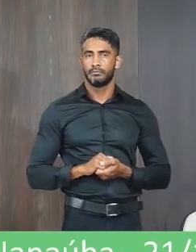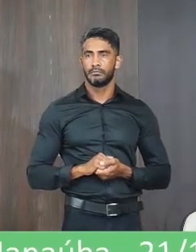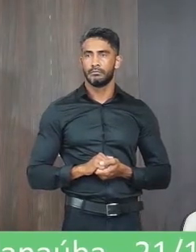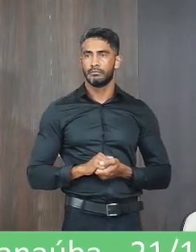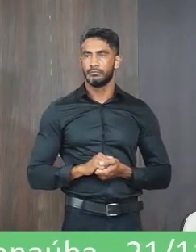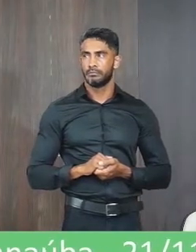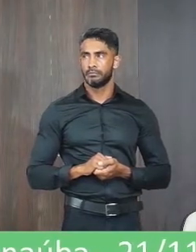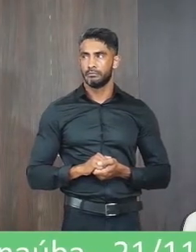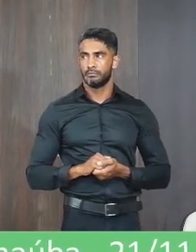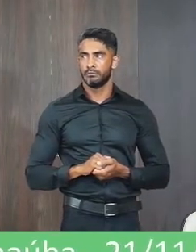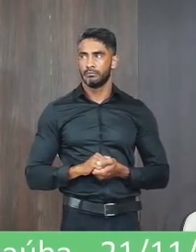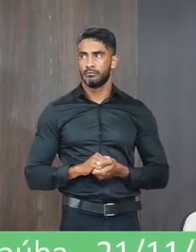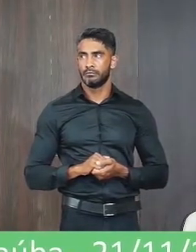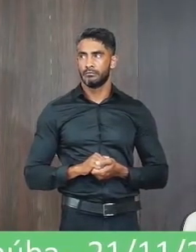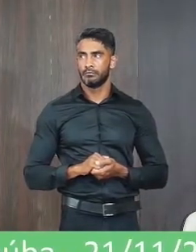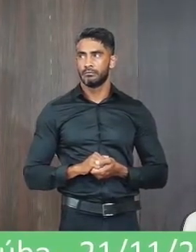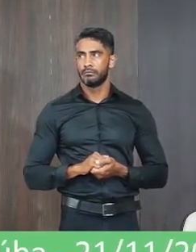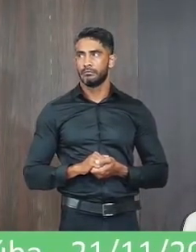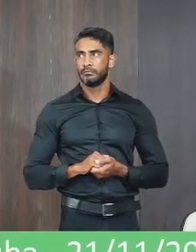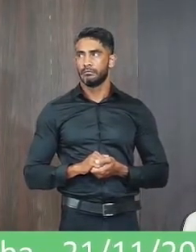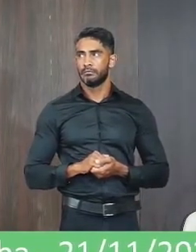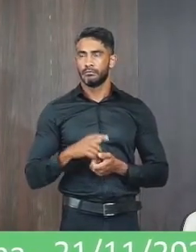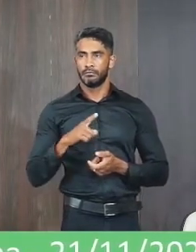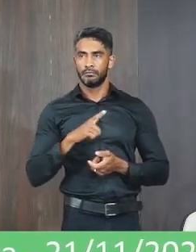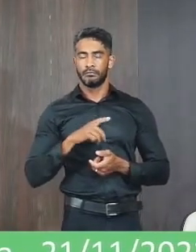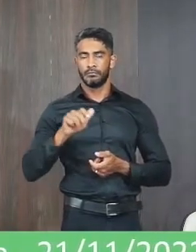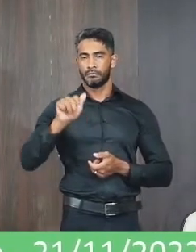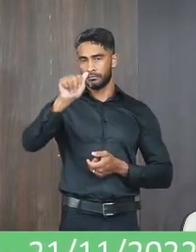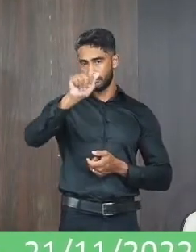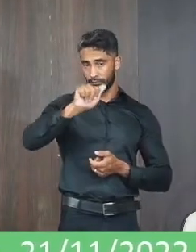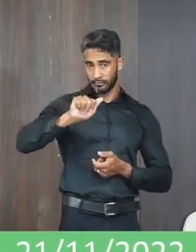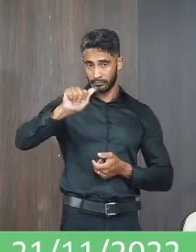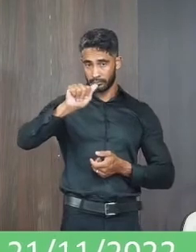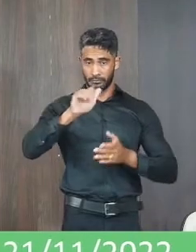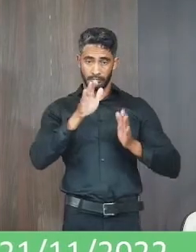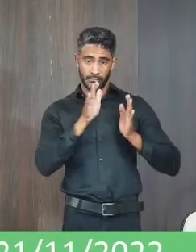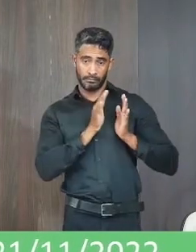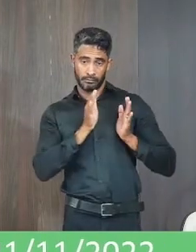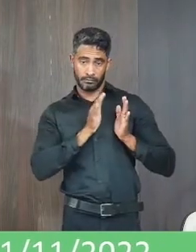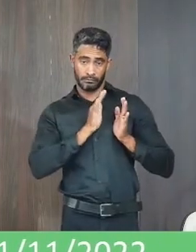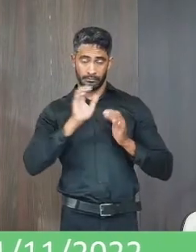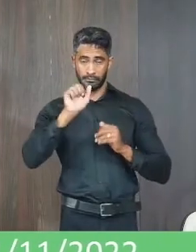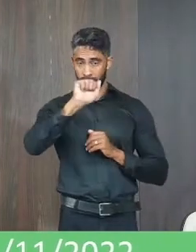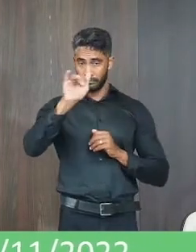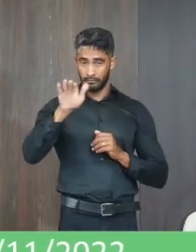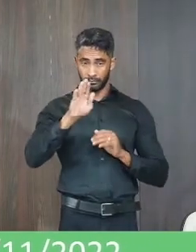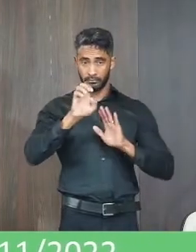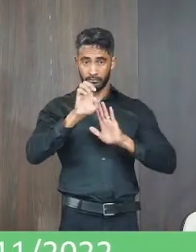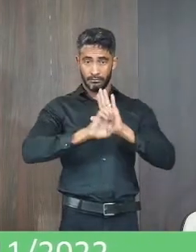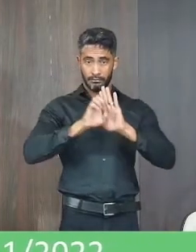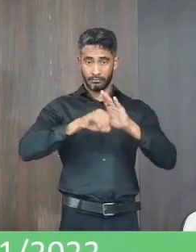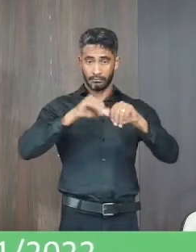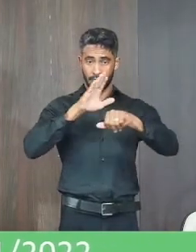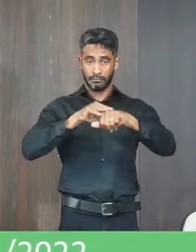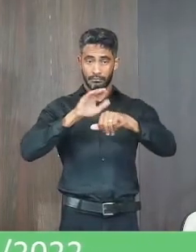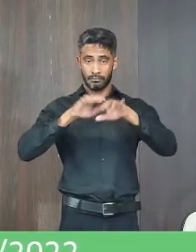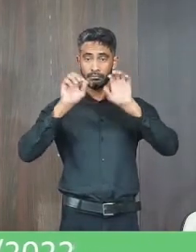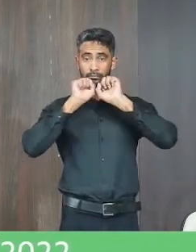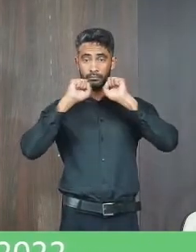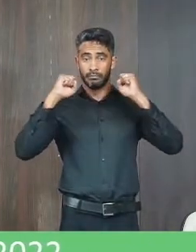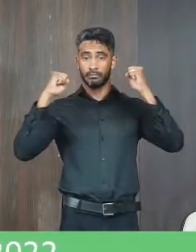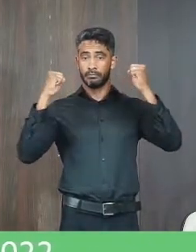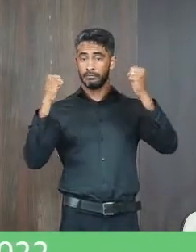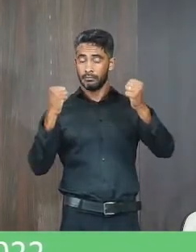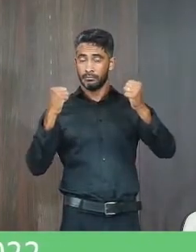Temos aqui Associação de Pais e Amigos Excepcionais de Janaúba, Edital de Convocação de Assembleia